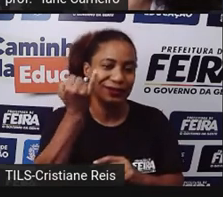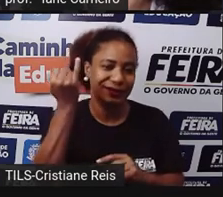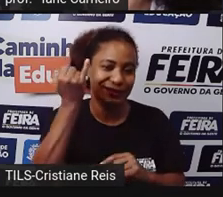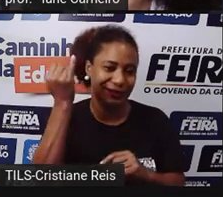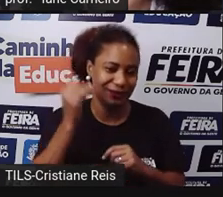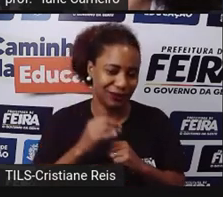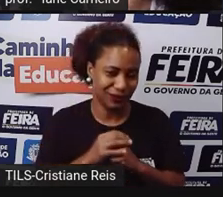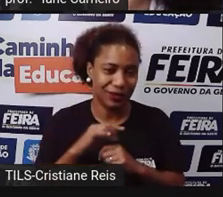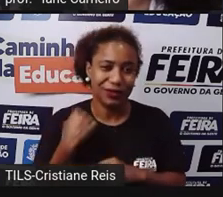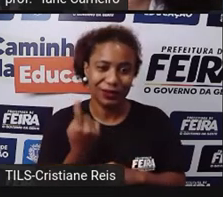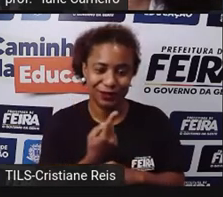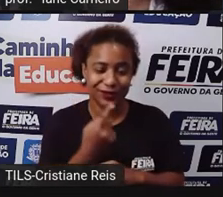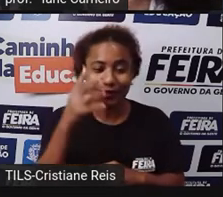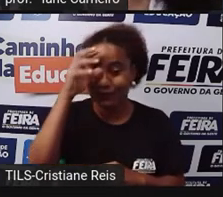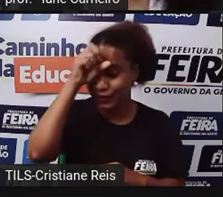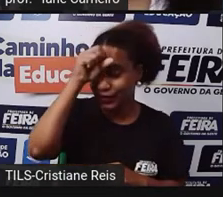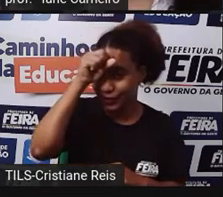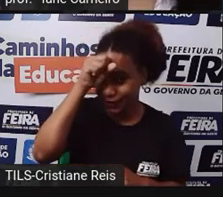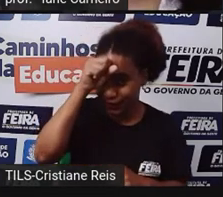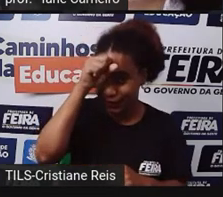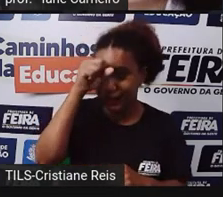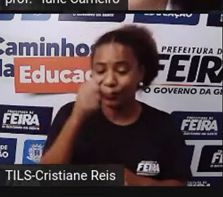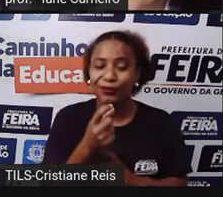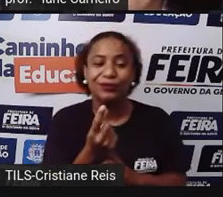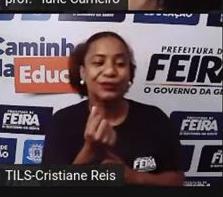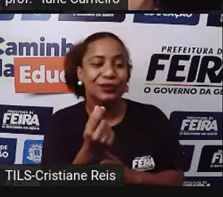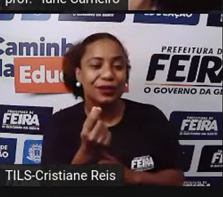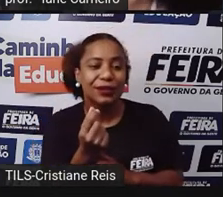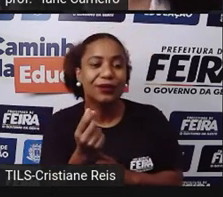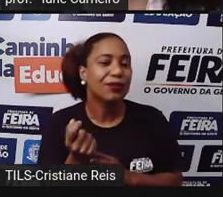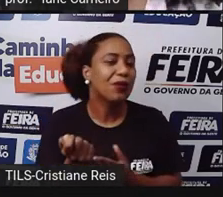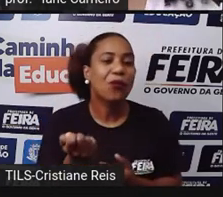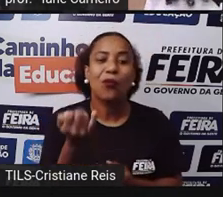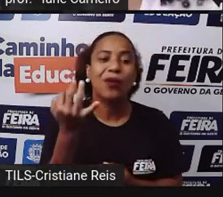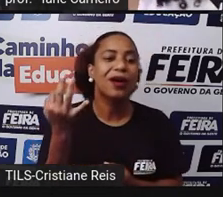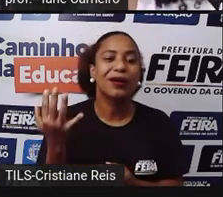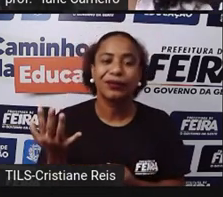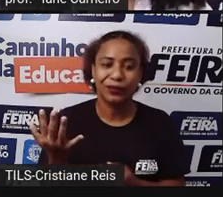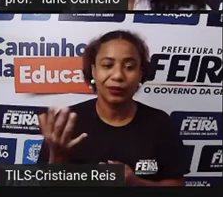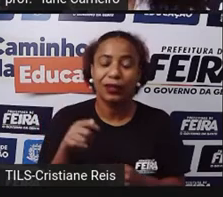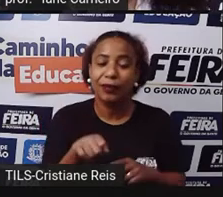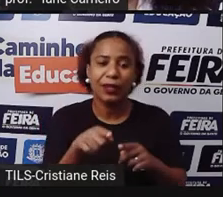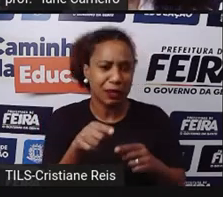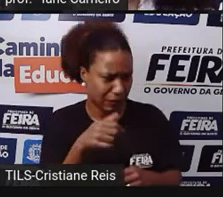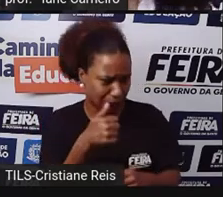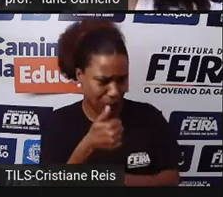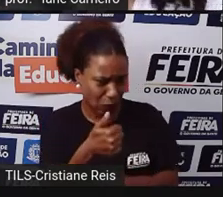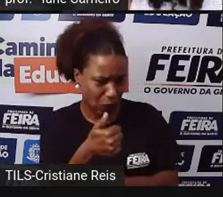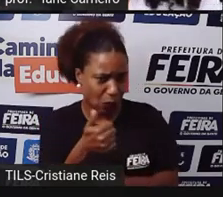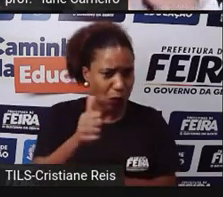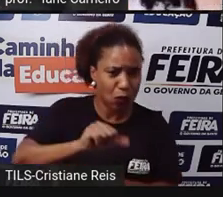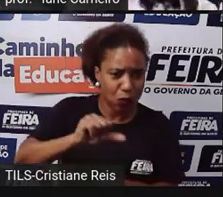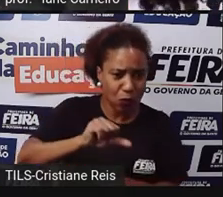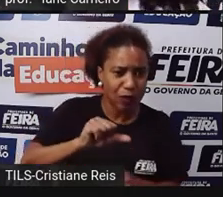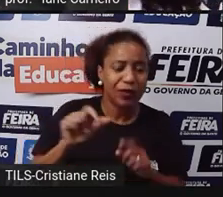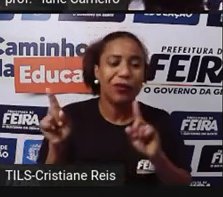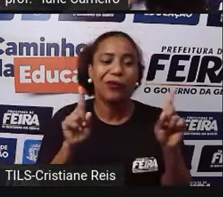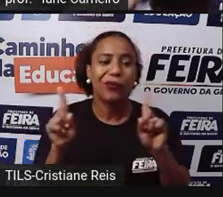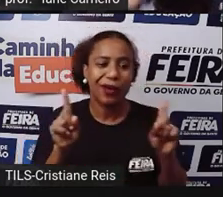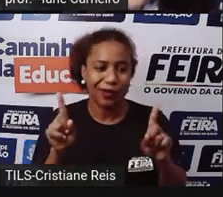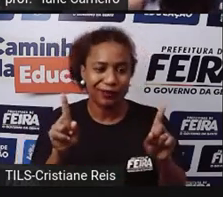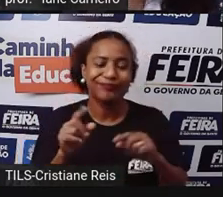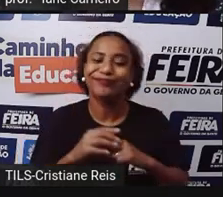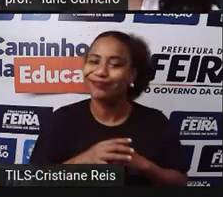saber O preço Dos produtos Que a gente vai comprar A qualidade Dos produtos também E aí a PROC